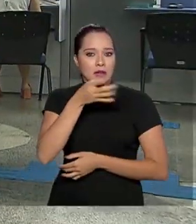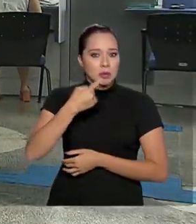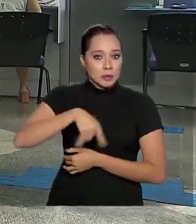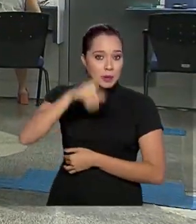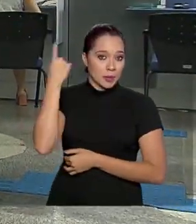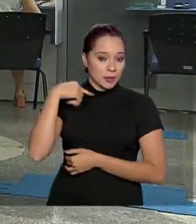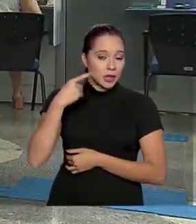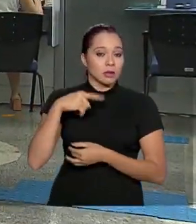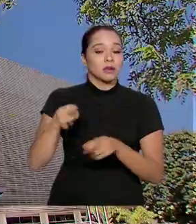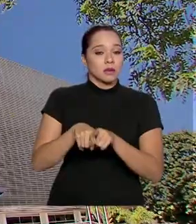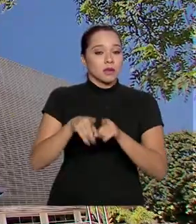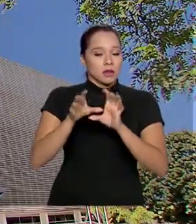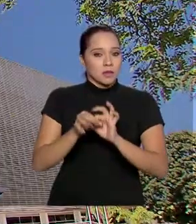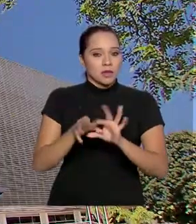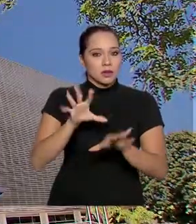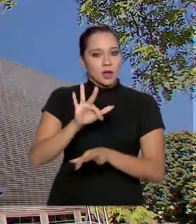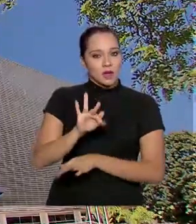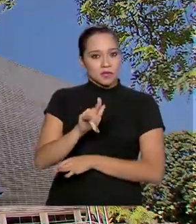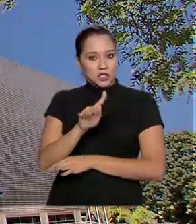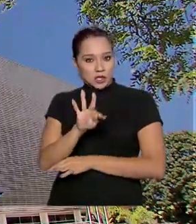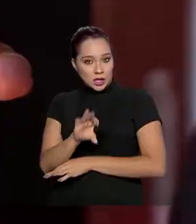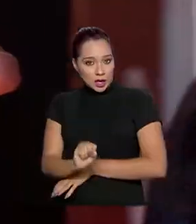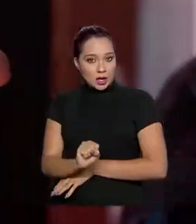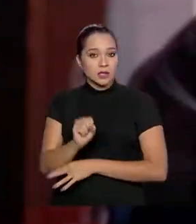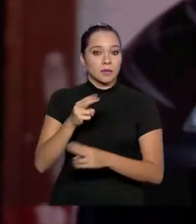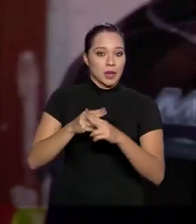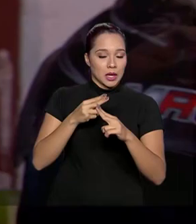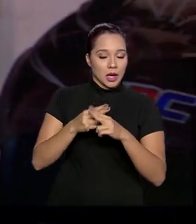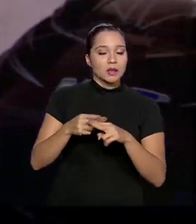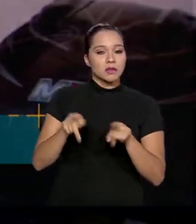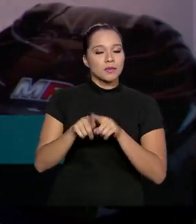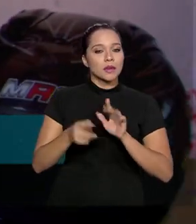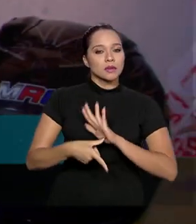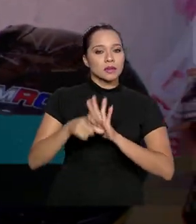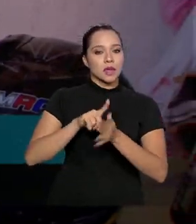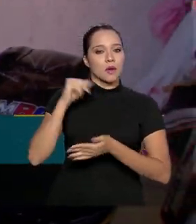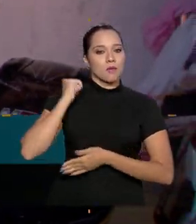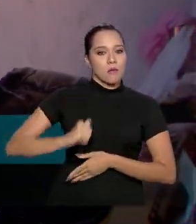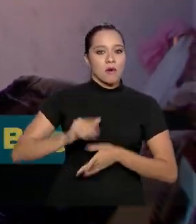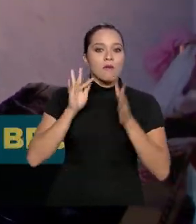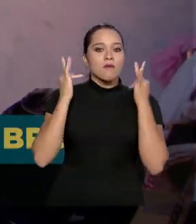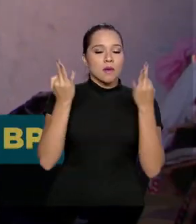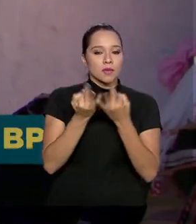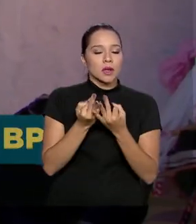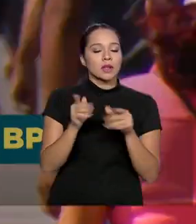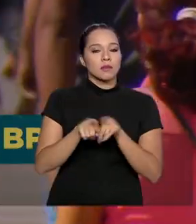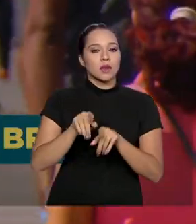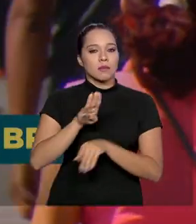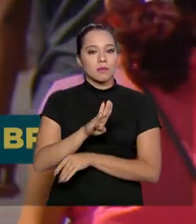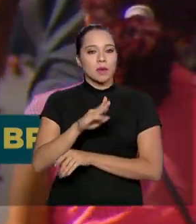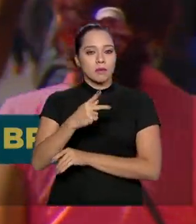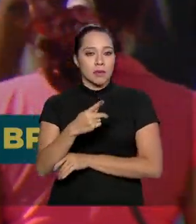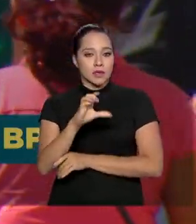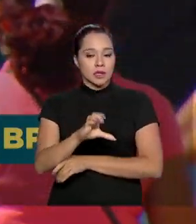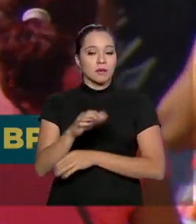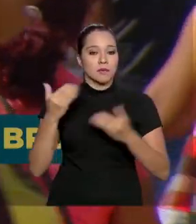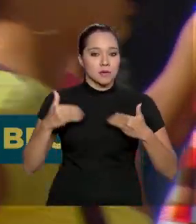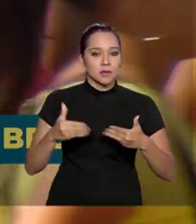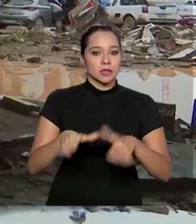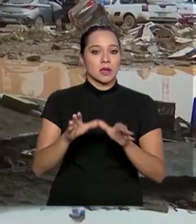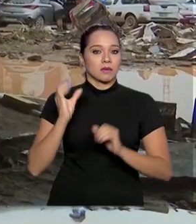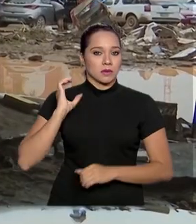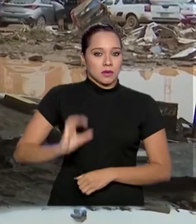liberação do FGTS pela Caixa Econômica Federal e a antecipação do Bolsa Família e do BPC pelo Ministério da